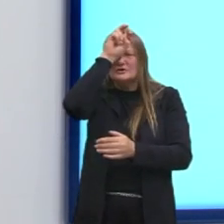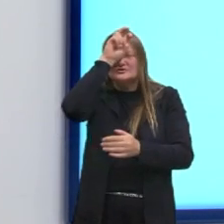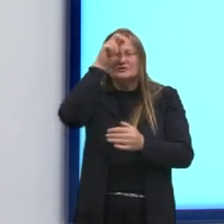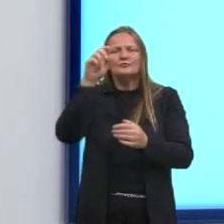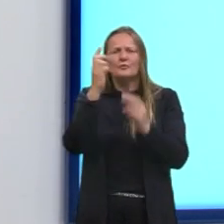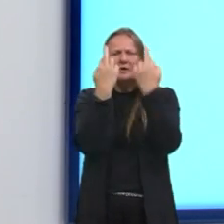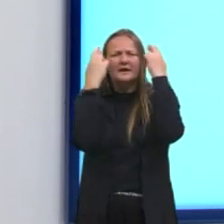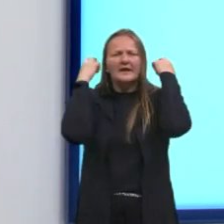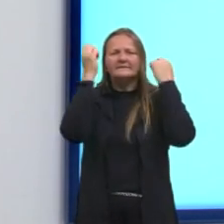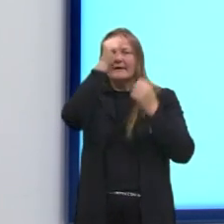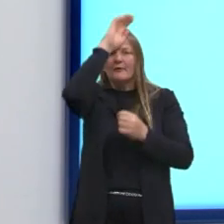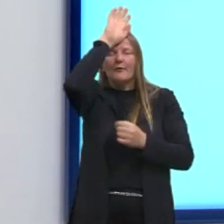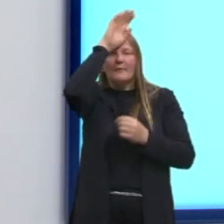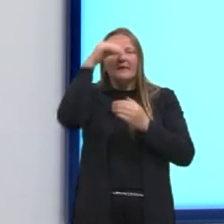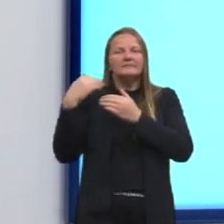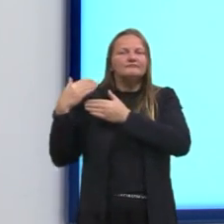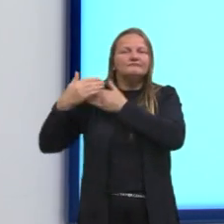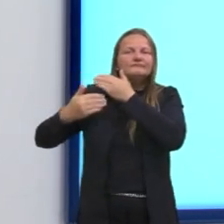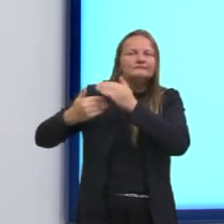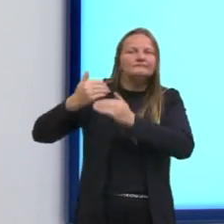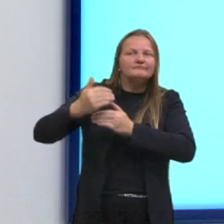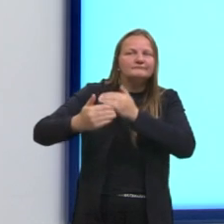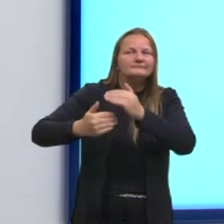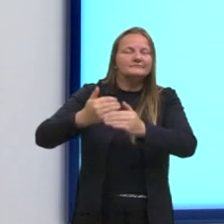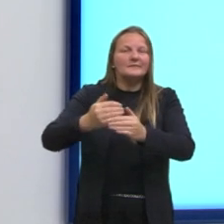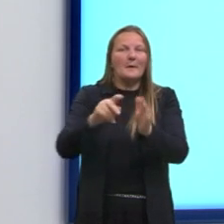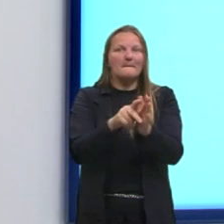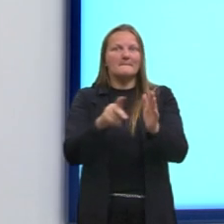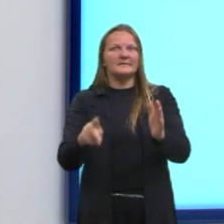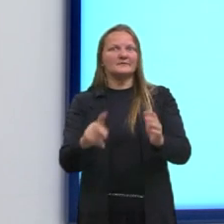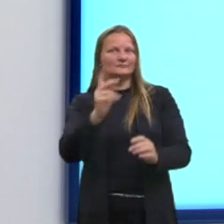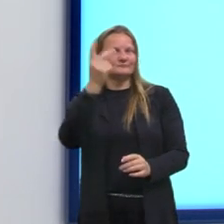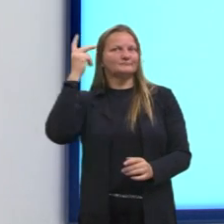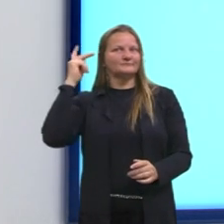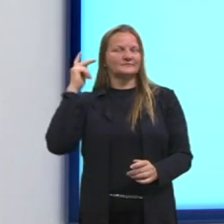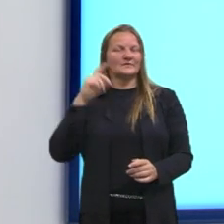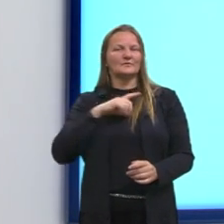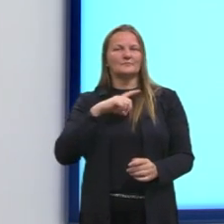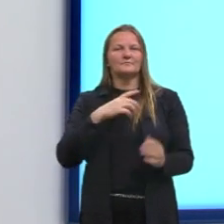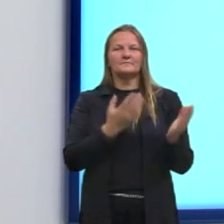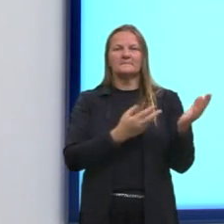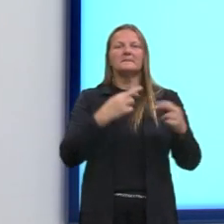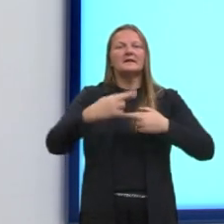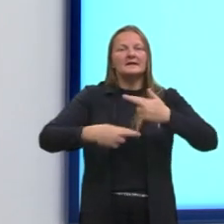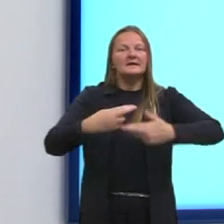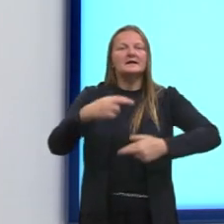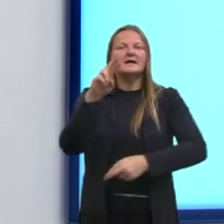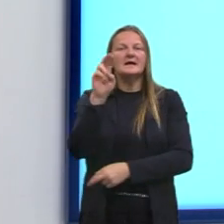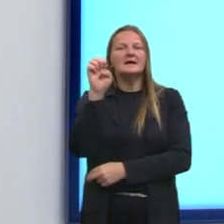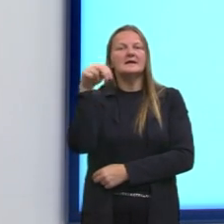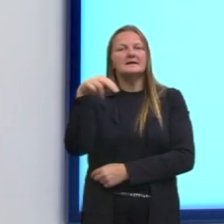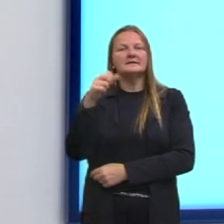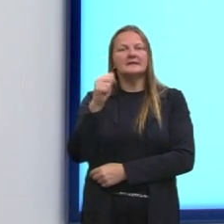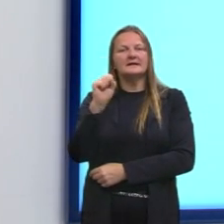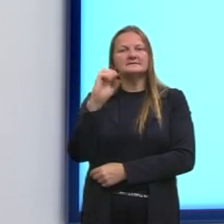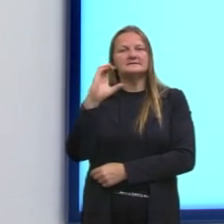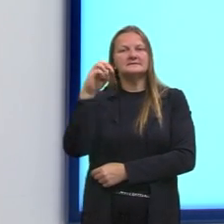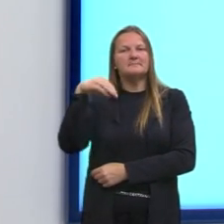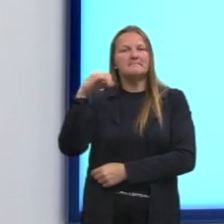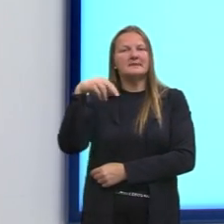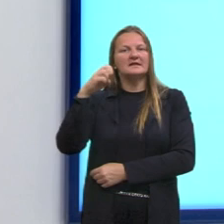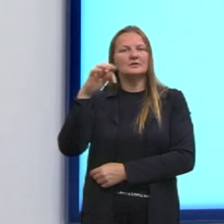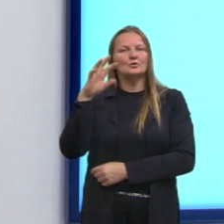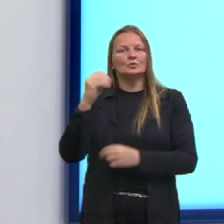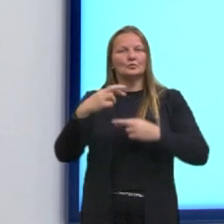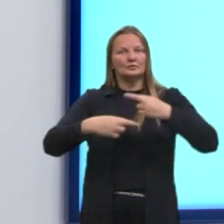Grécia, Roma, a gente chega neste período da história tido como Renascimento. E aí os grandes